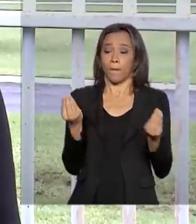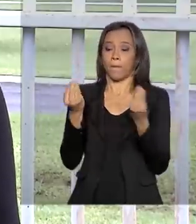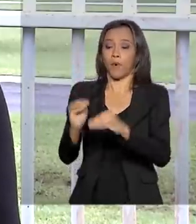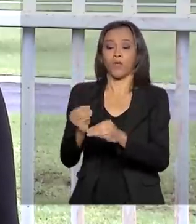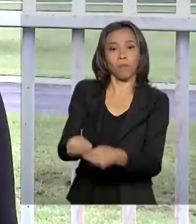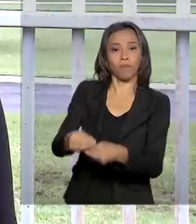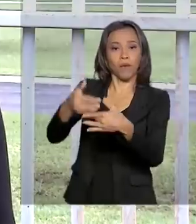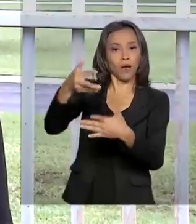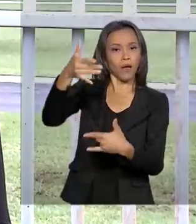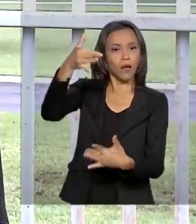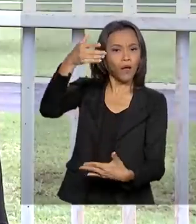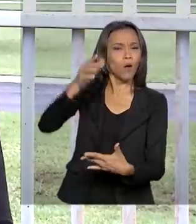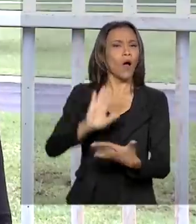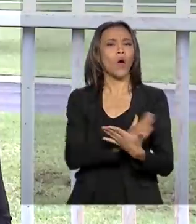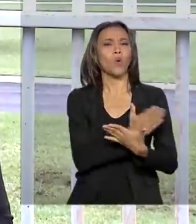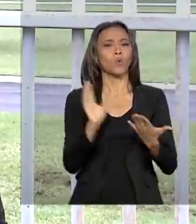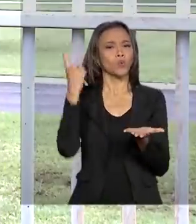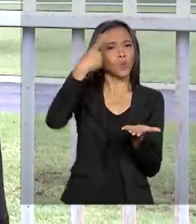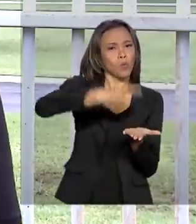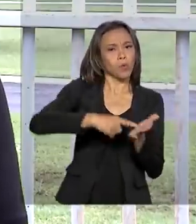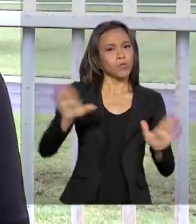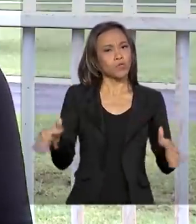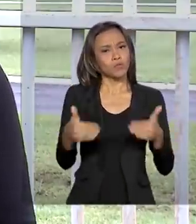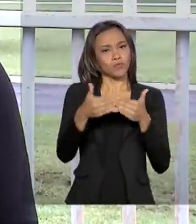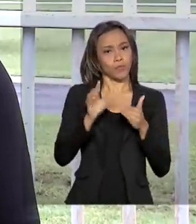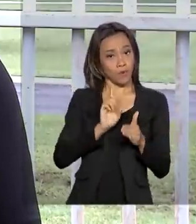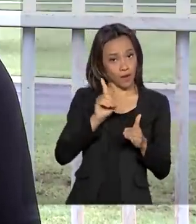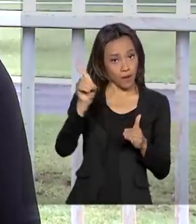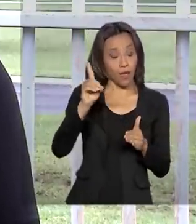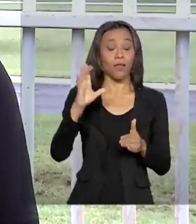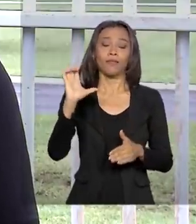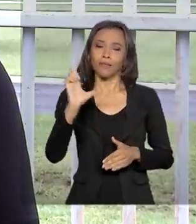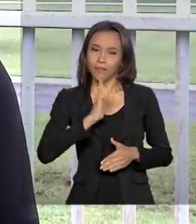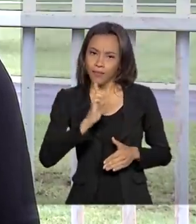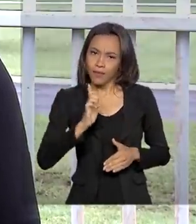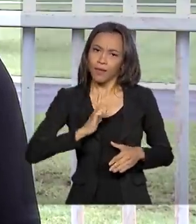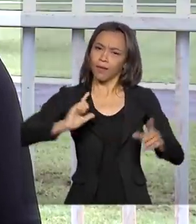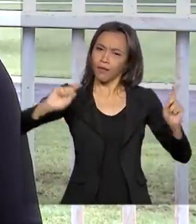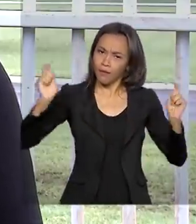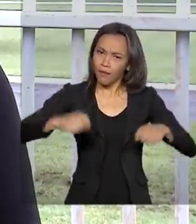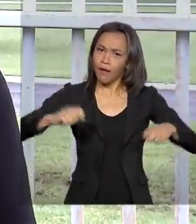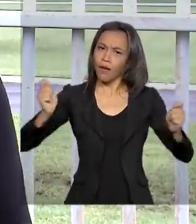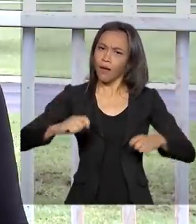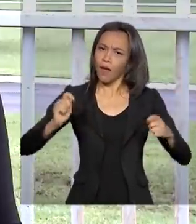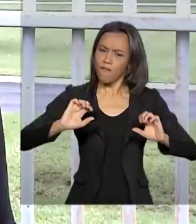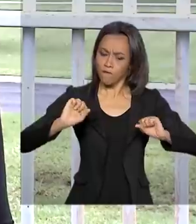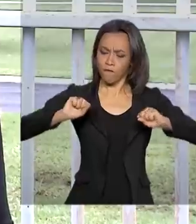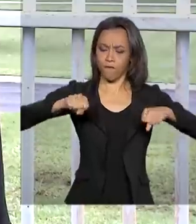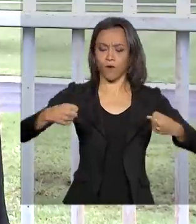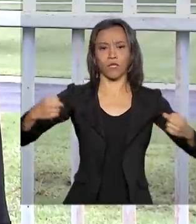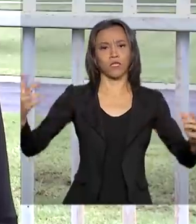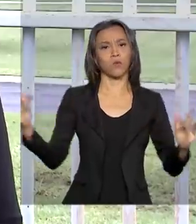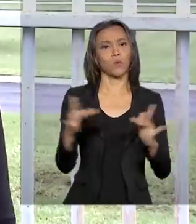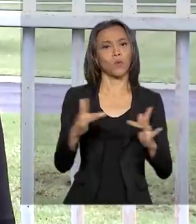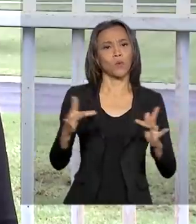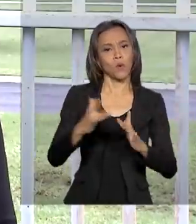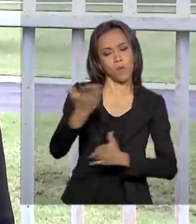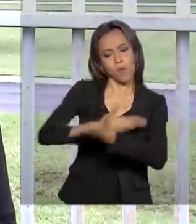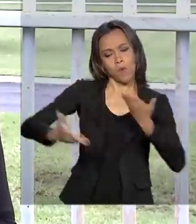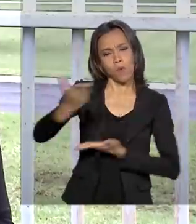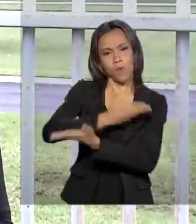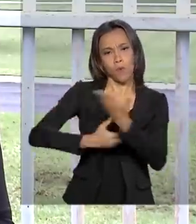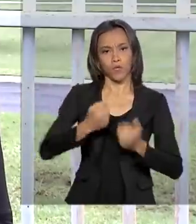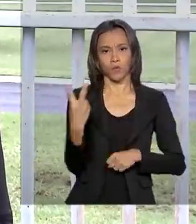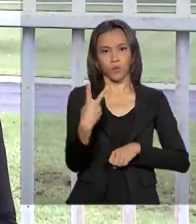que tiveram no país asiático. E olha, ainda há espaço pra fortalecer as relações comerciais entre o Brasil e a